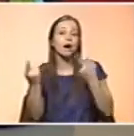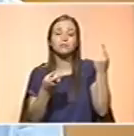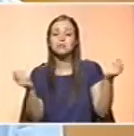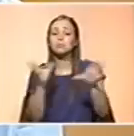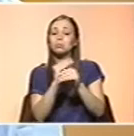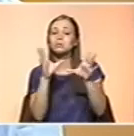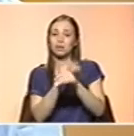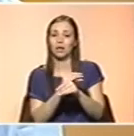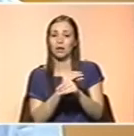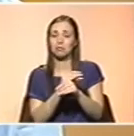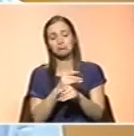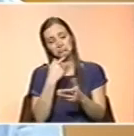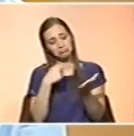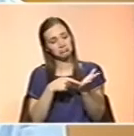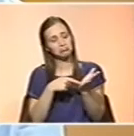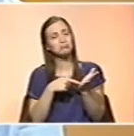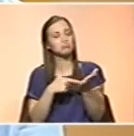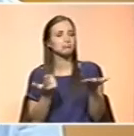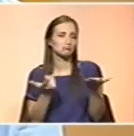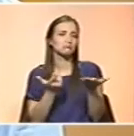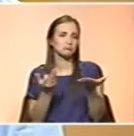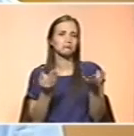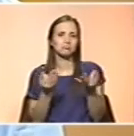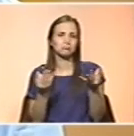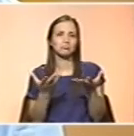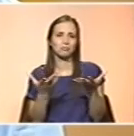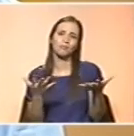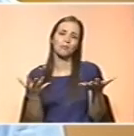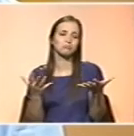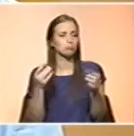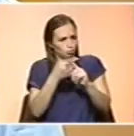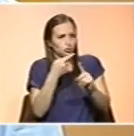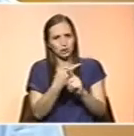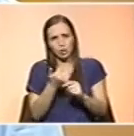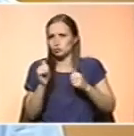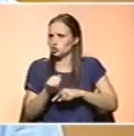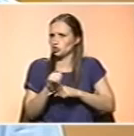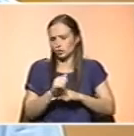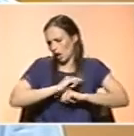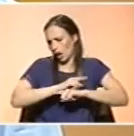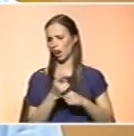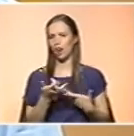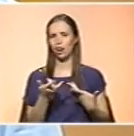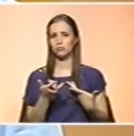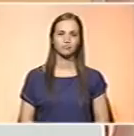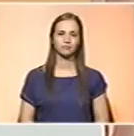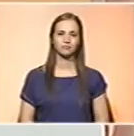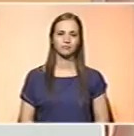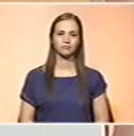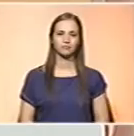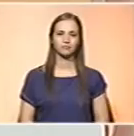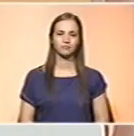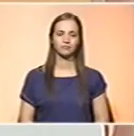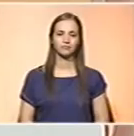e assumem que implicitamente está associado a um benefício e de facto não está, não passou o crime científico.